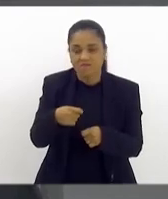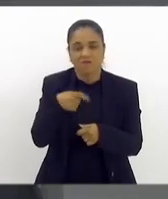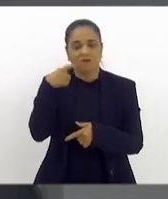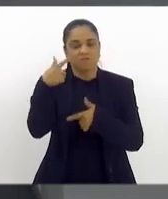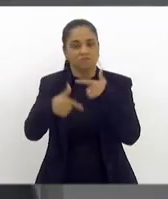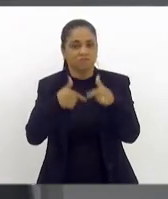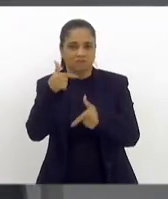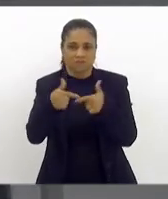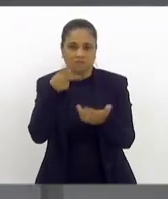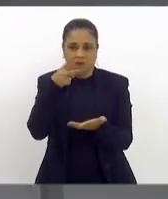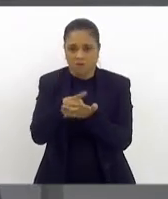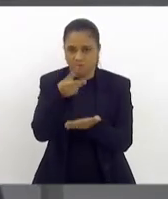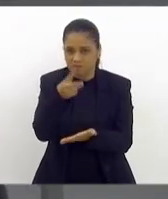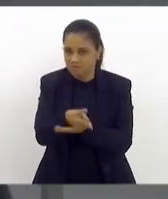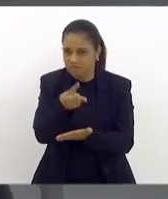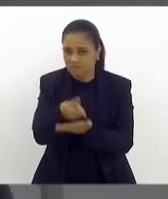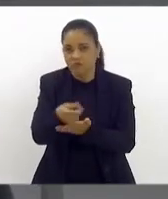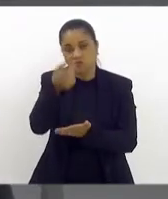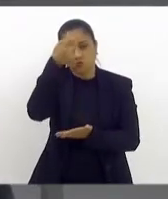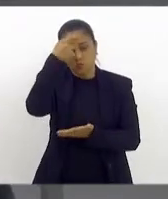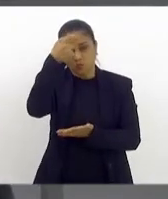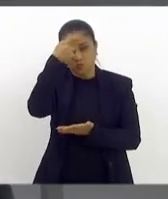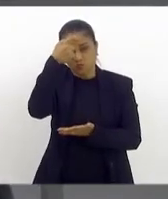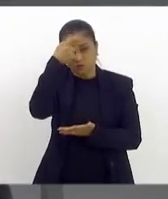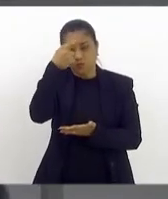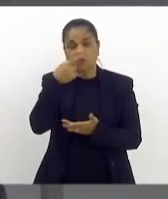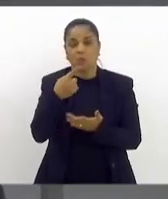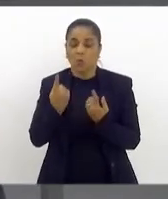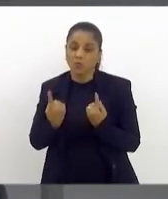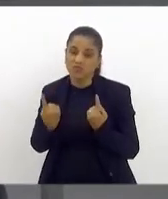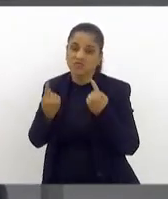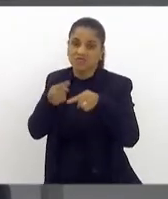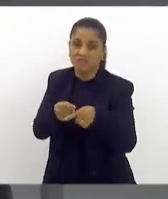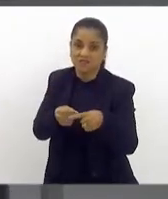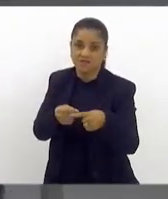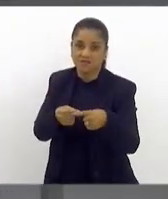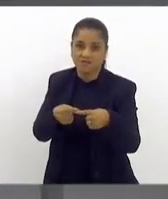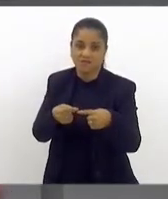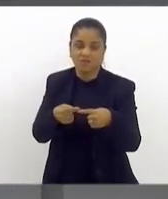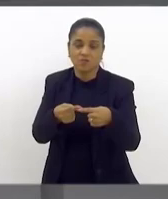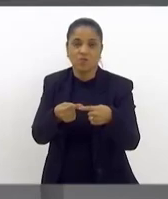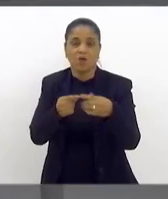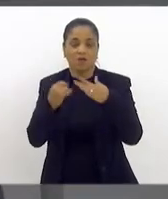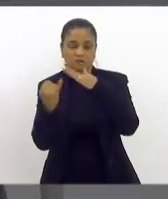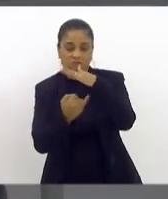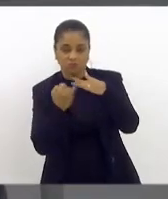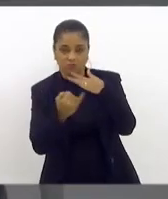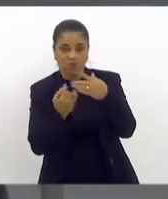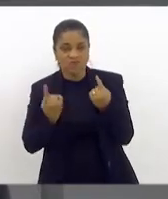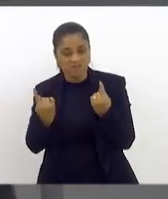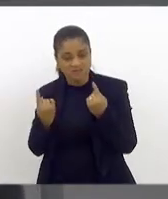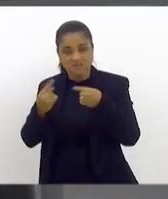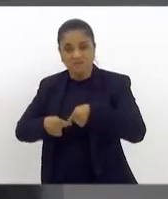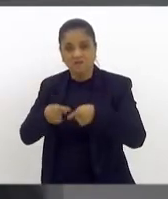autismo. Então, eu desafio as instituições, desafio as escolas, principalmente.